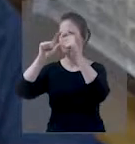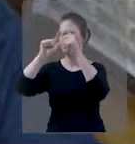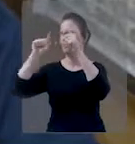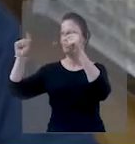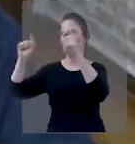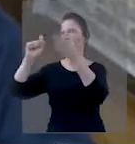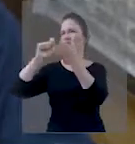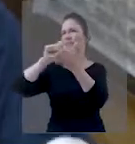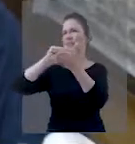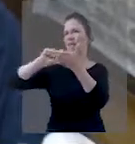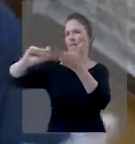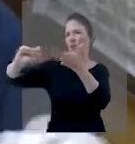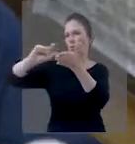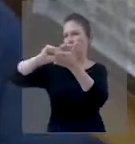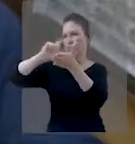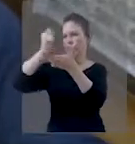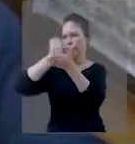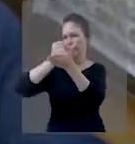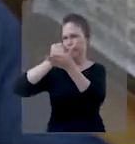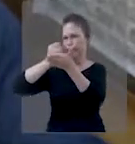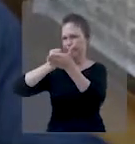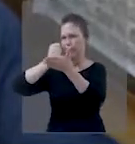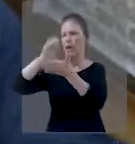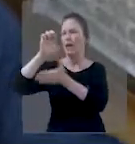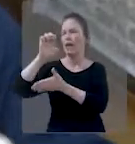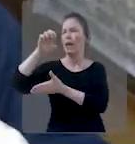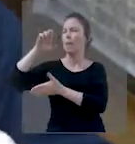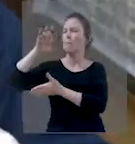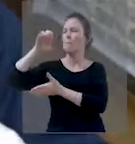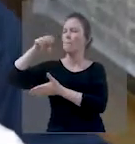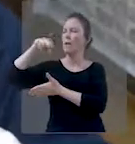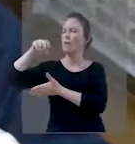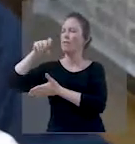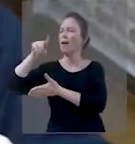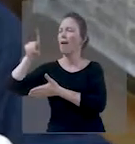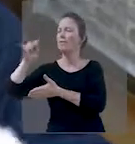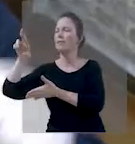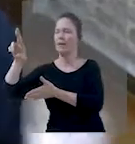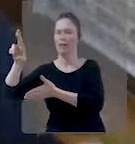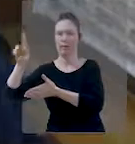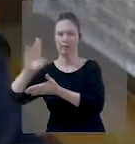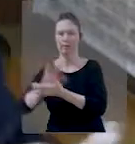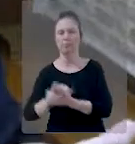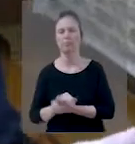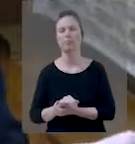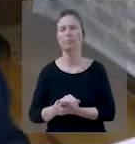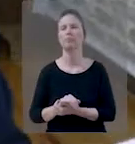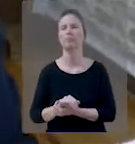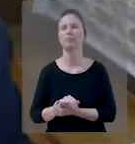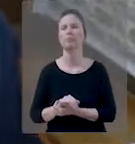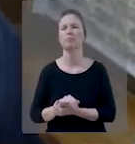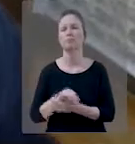pedra e botou o nome da pedra de Ebenezer. Até aqui nos ajudou o Senhor. E o povo sabe